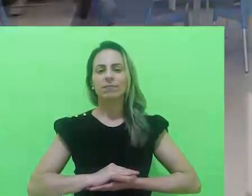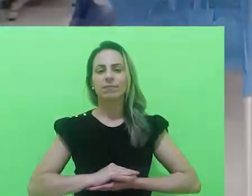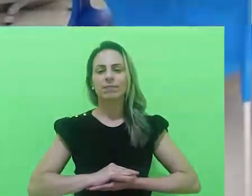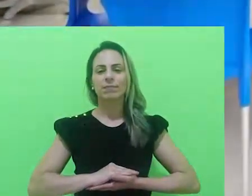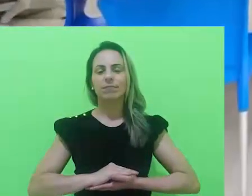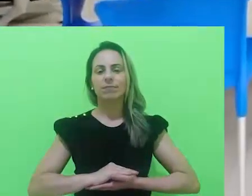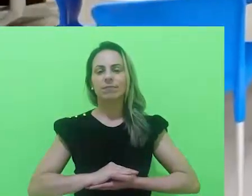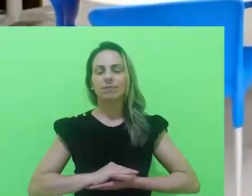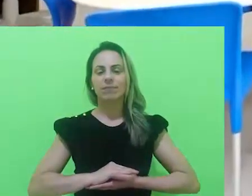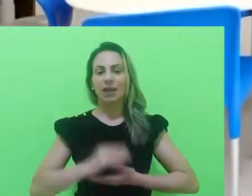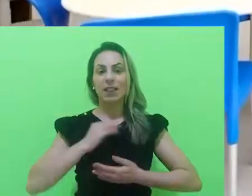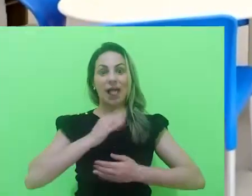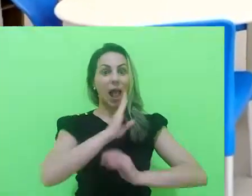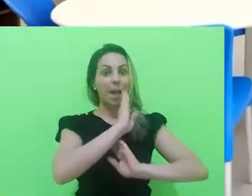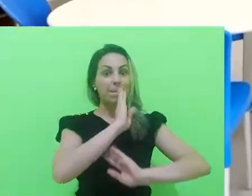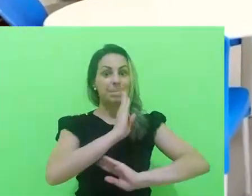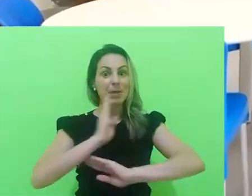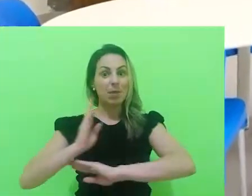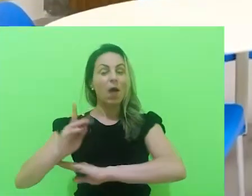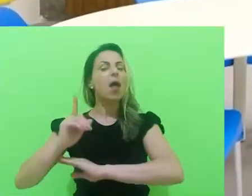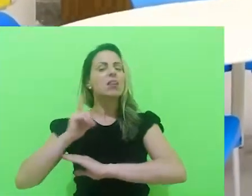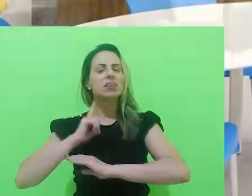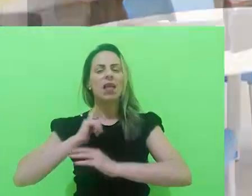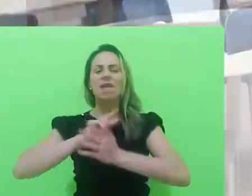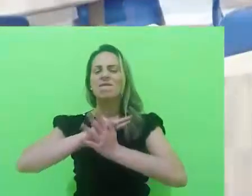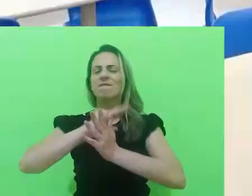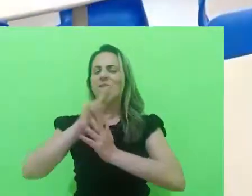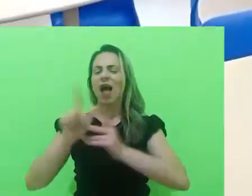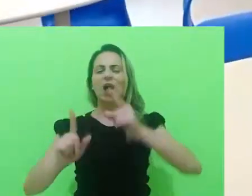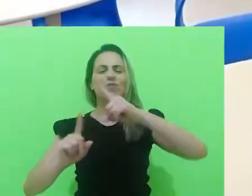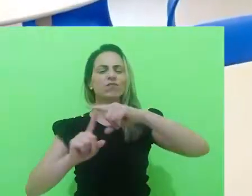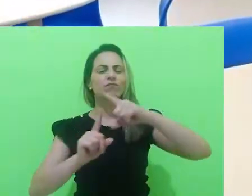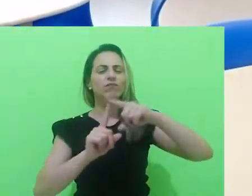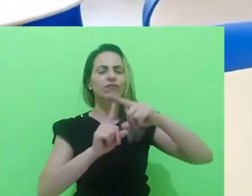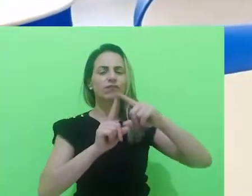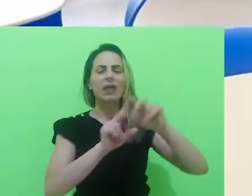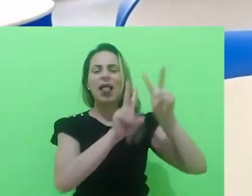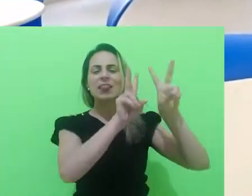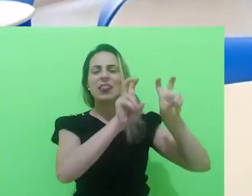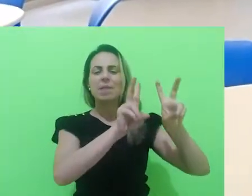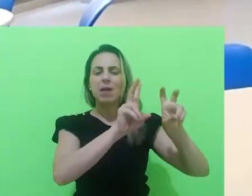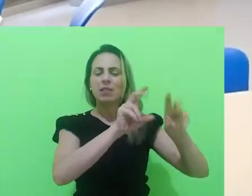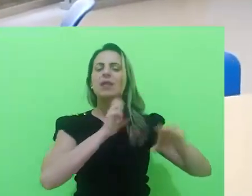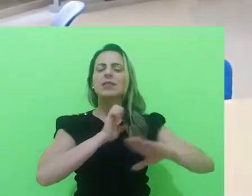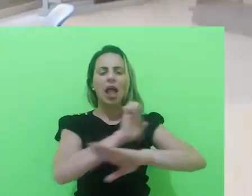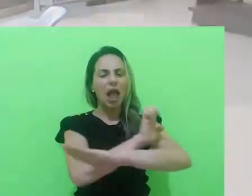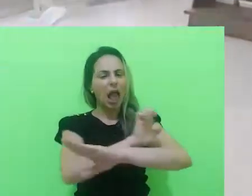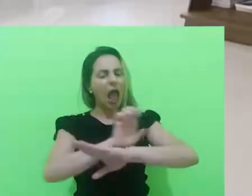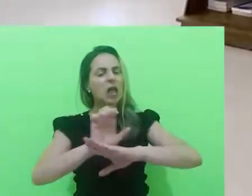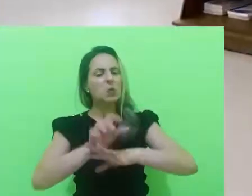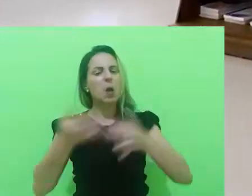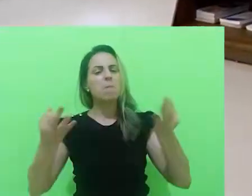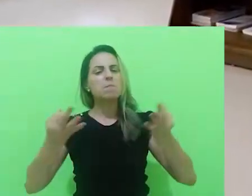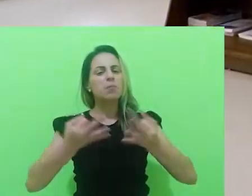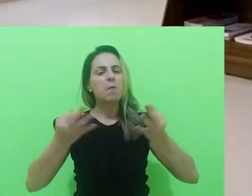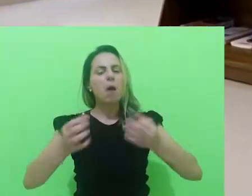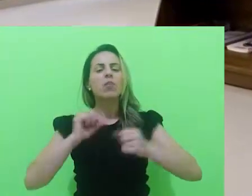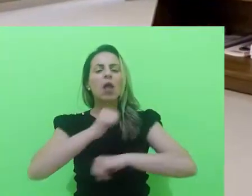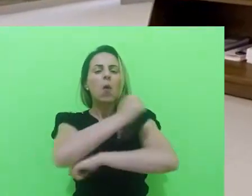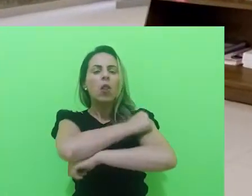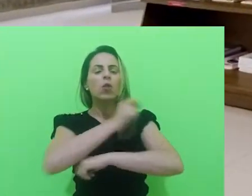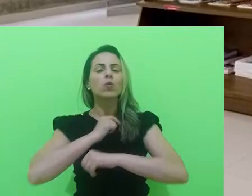As bibliotecas contam com diversos títulos e uma estrutura adequada para que o aluno possa ter